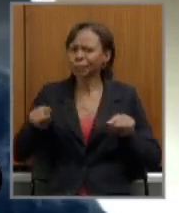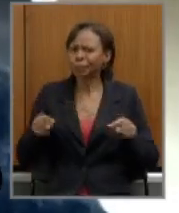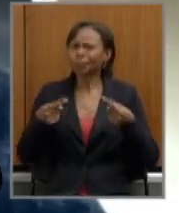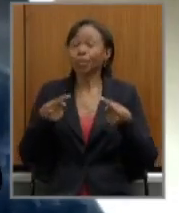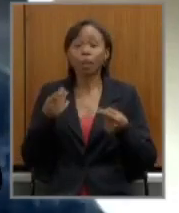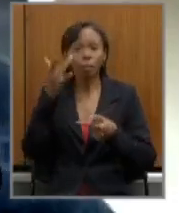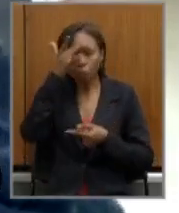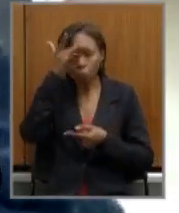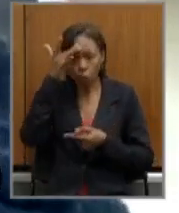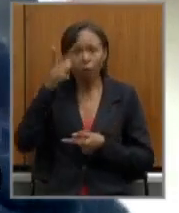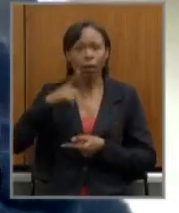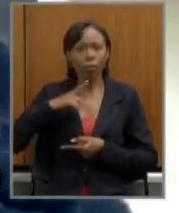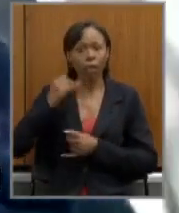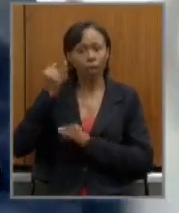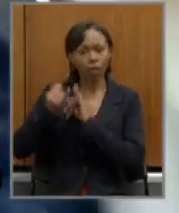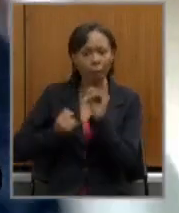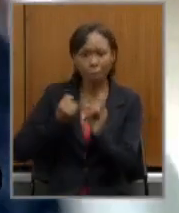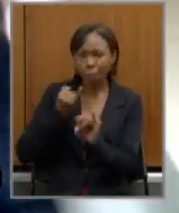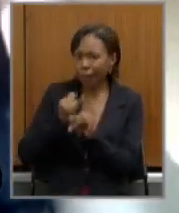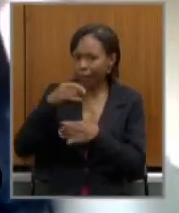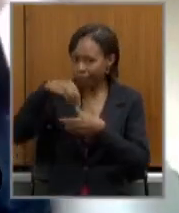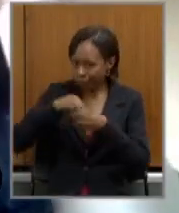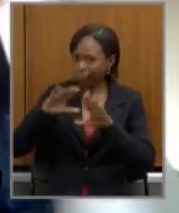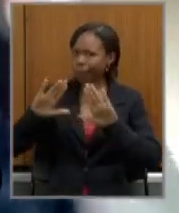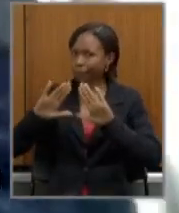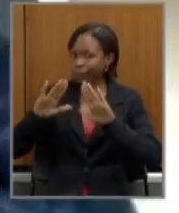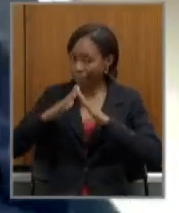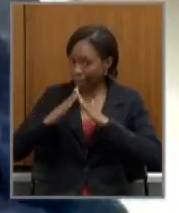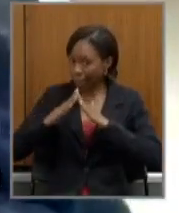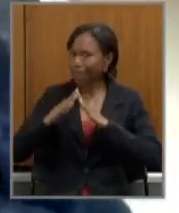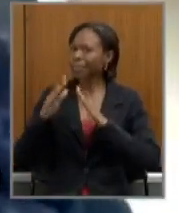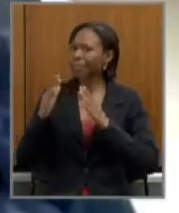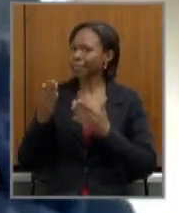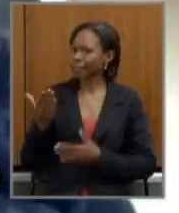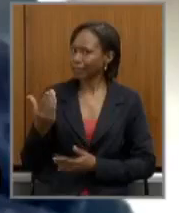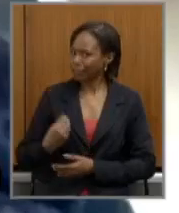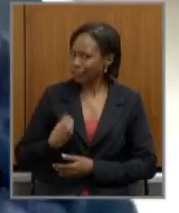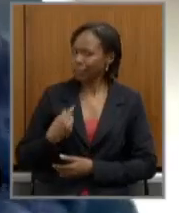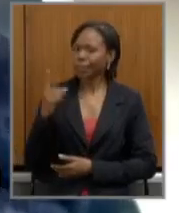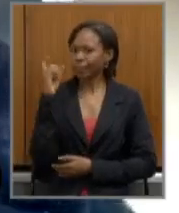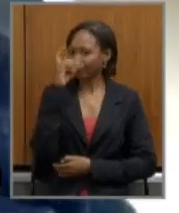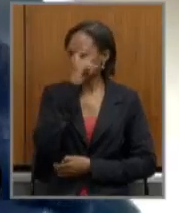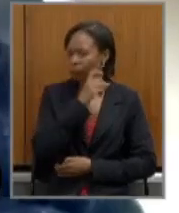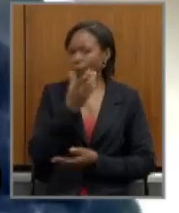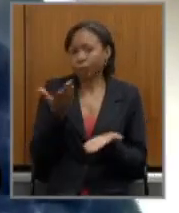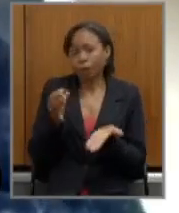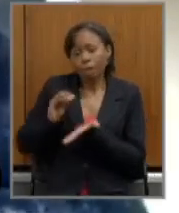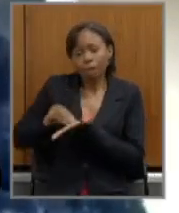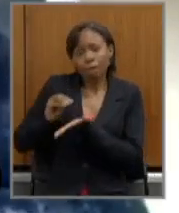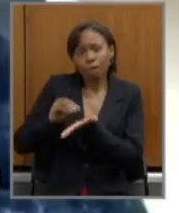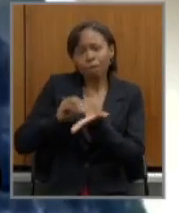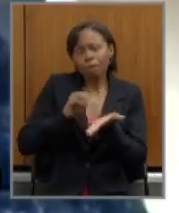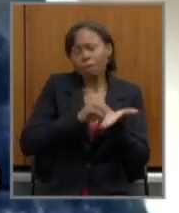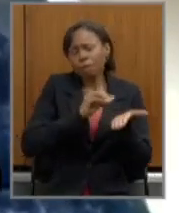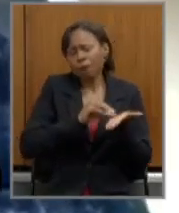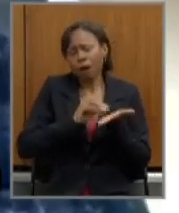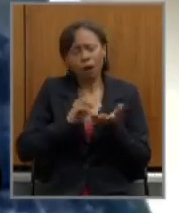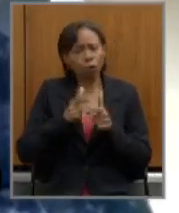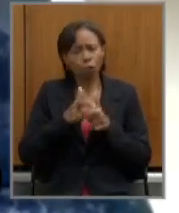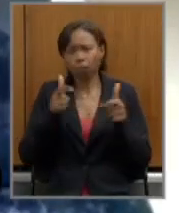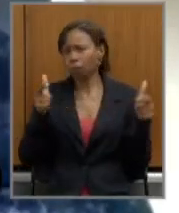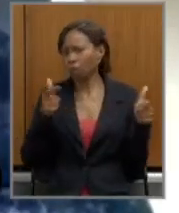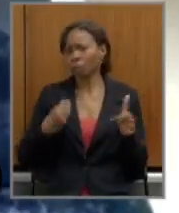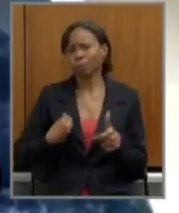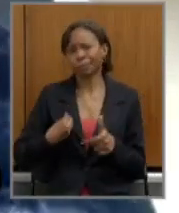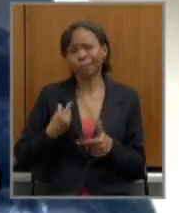internet em casa e conseguirem participar então assim há um déficit enorme de participação isso compromete a